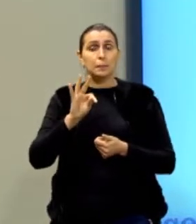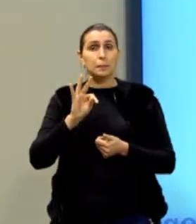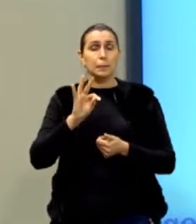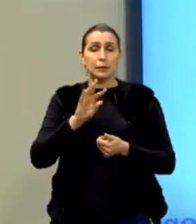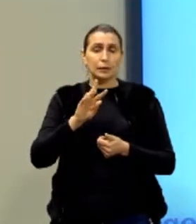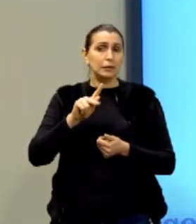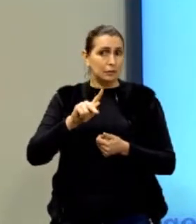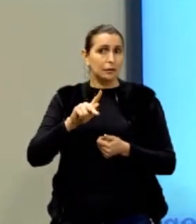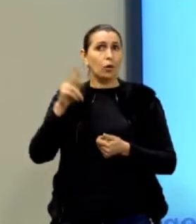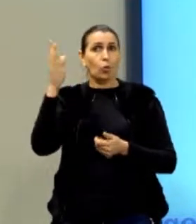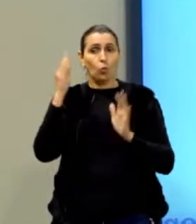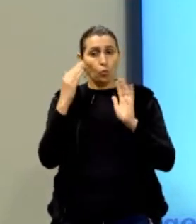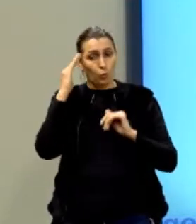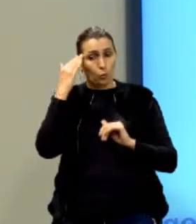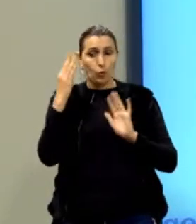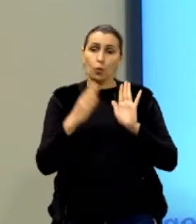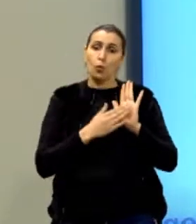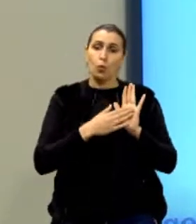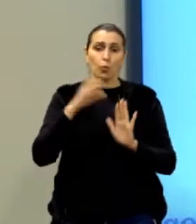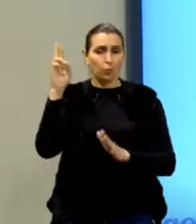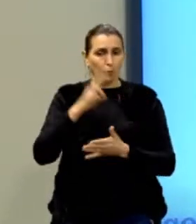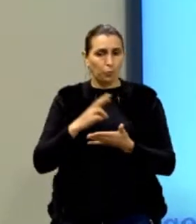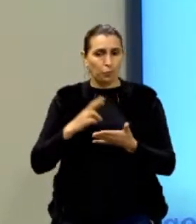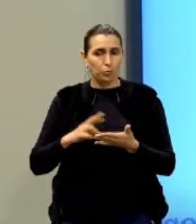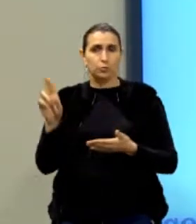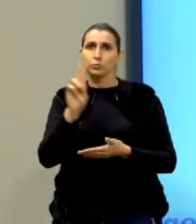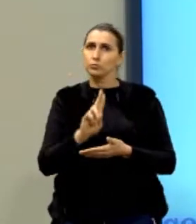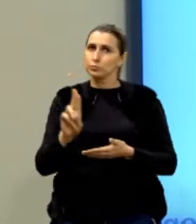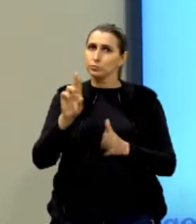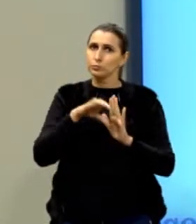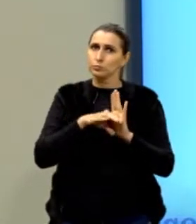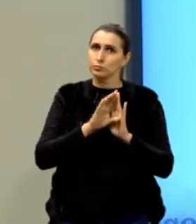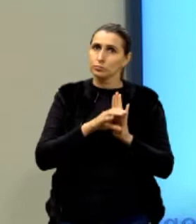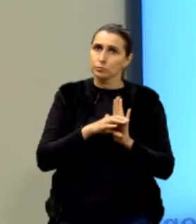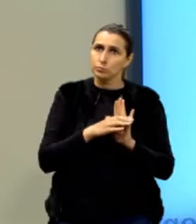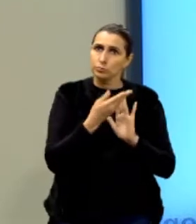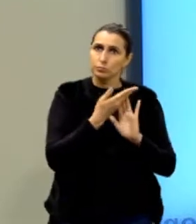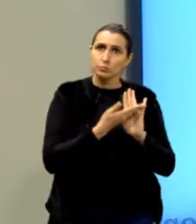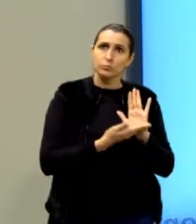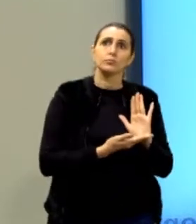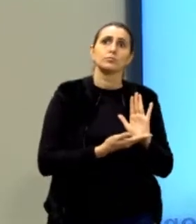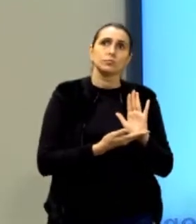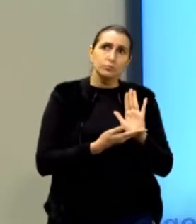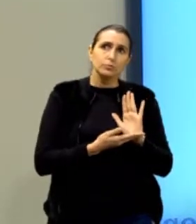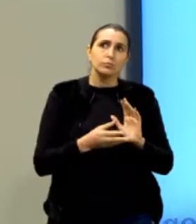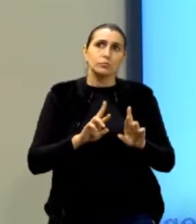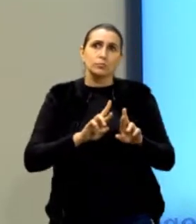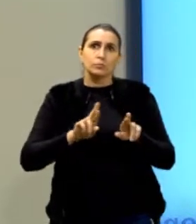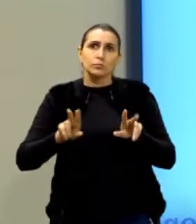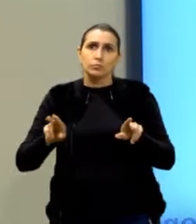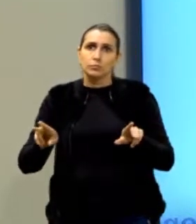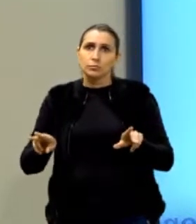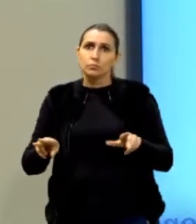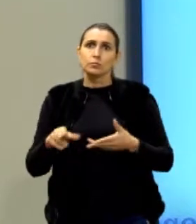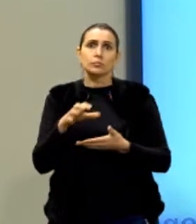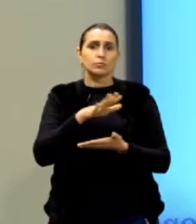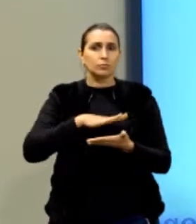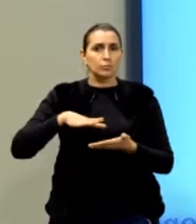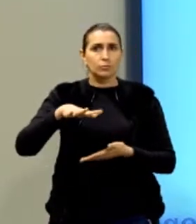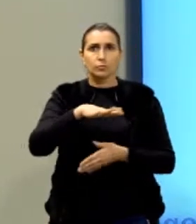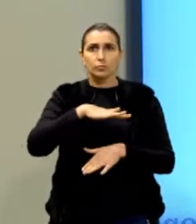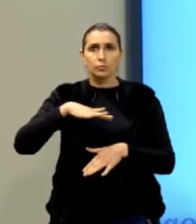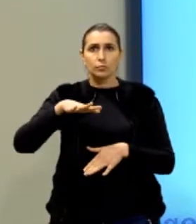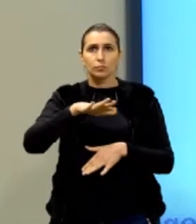a proposta de redação e aplicar os conceitos das várias áreas de